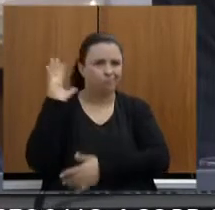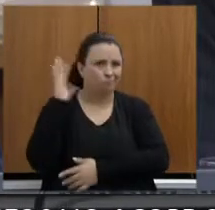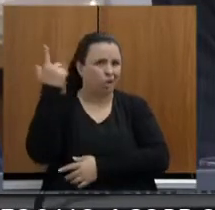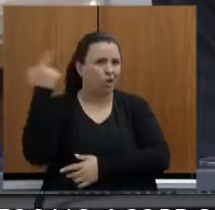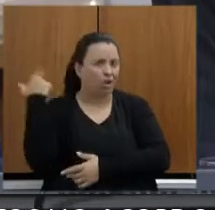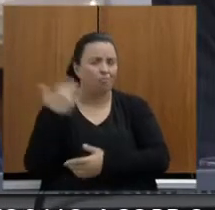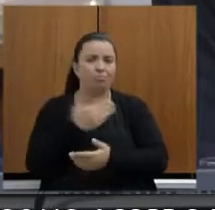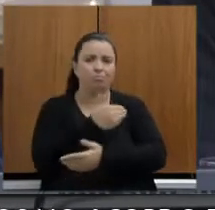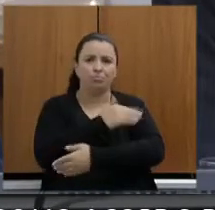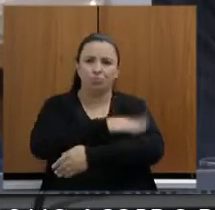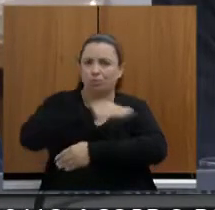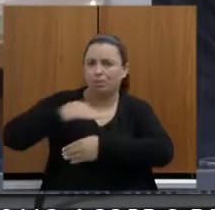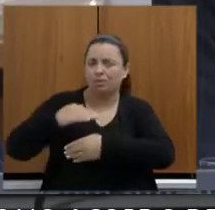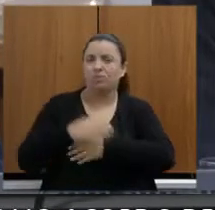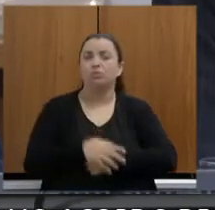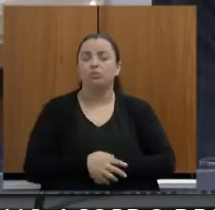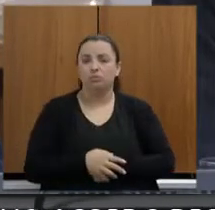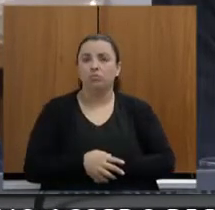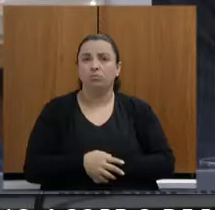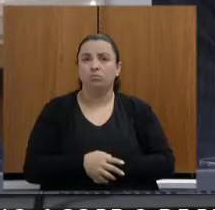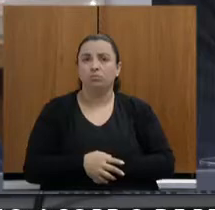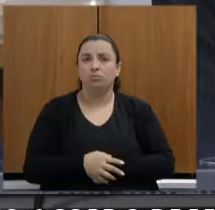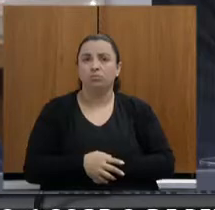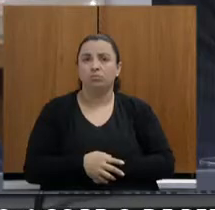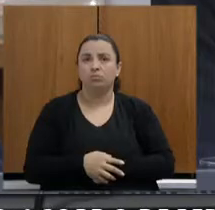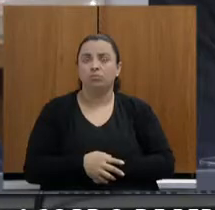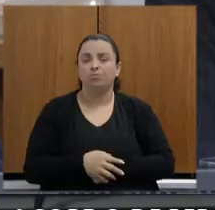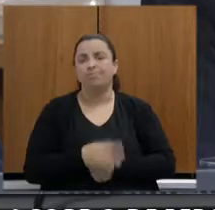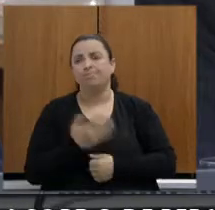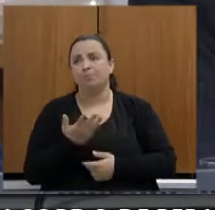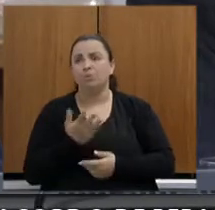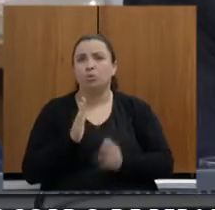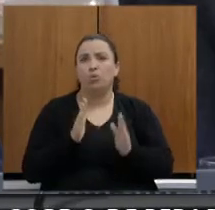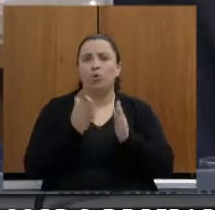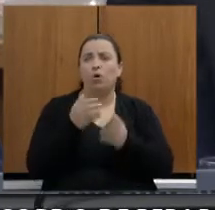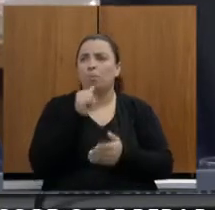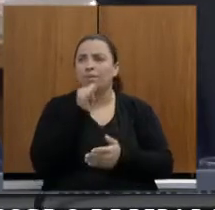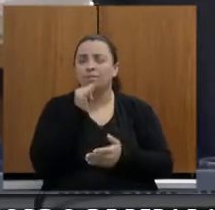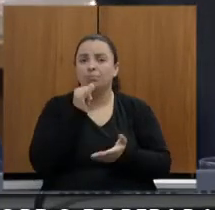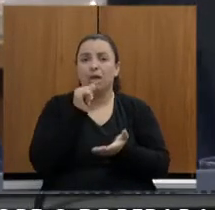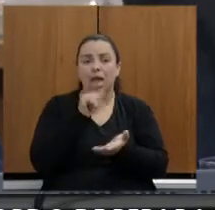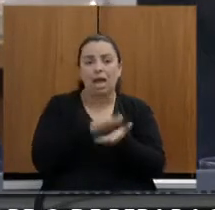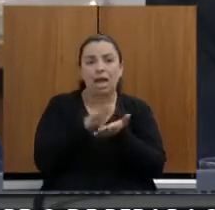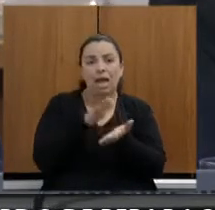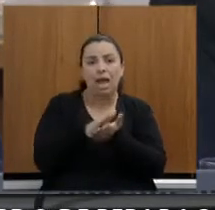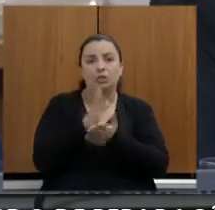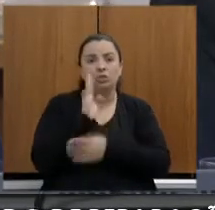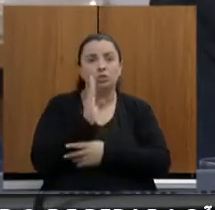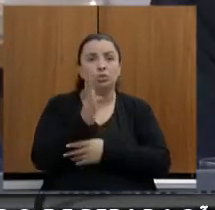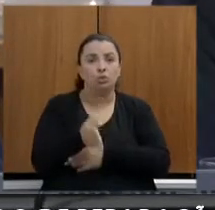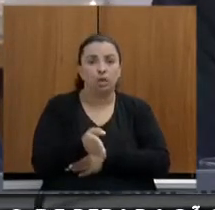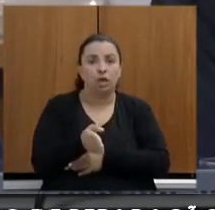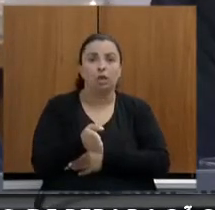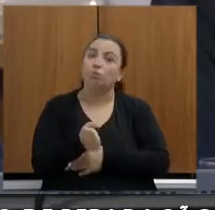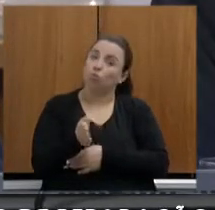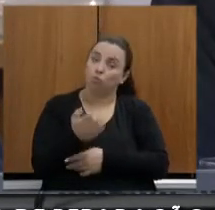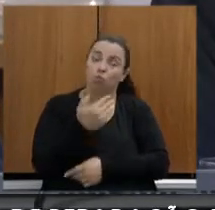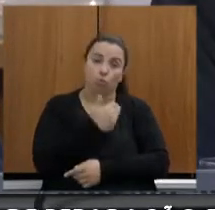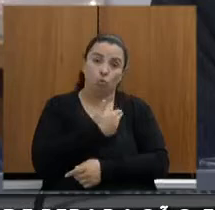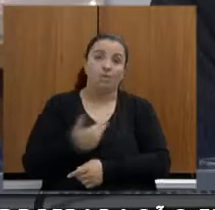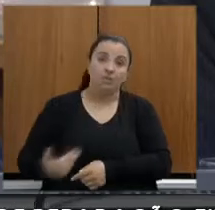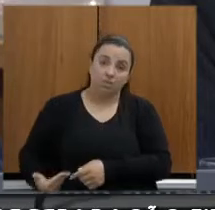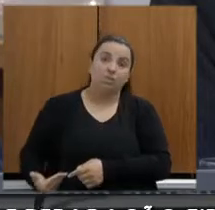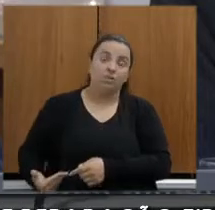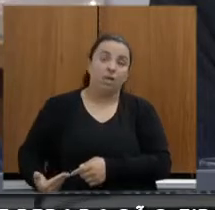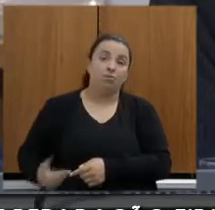para, vamos dizer assim, gasto direto por parte do Estado de Minas Gerais,